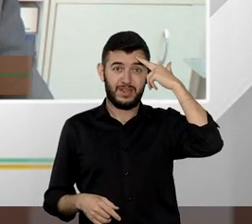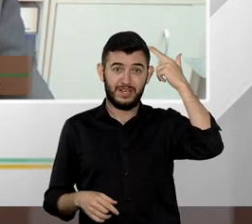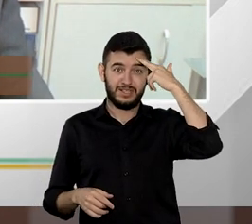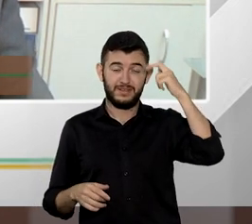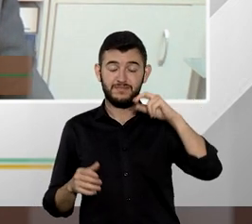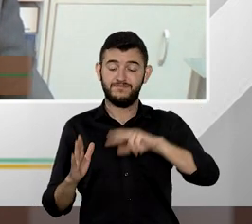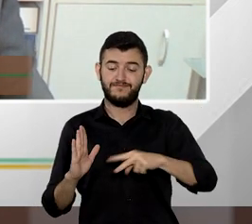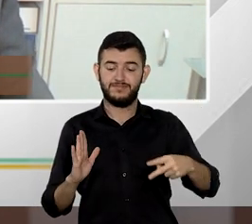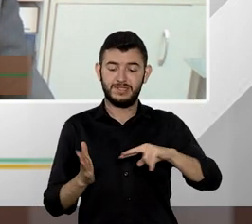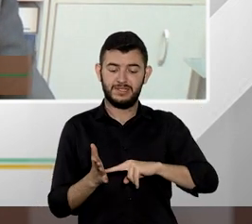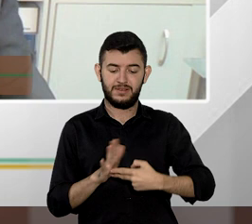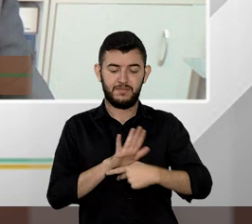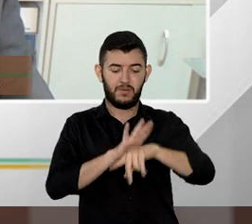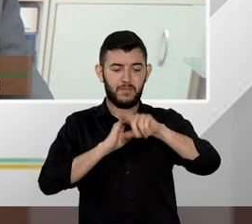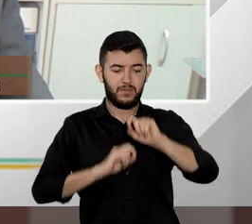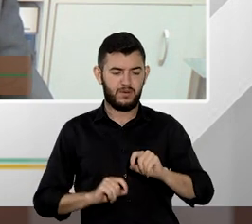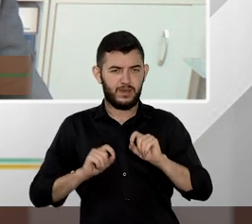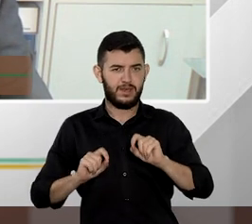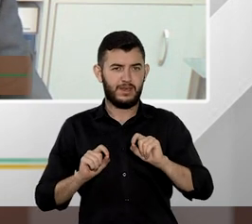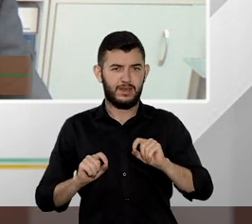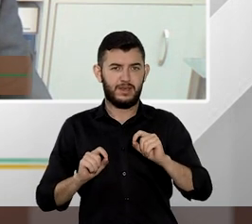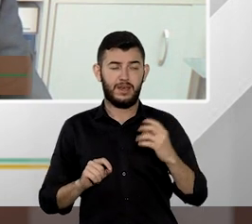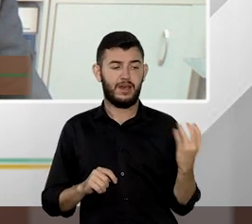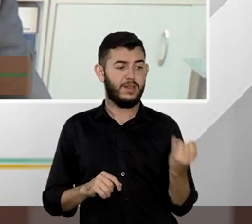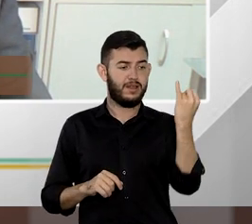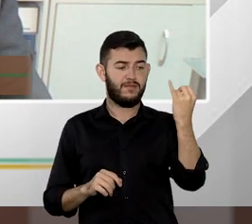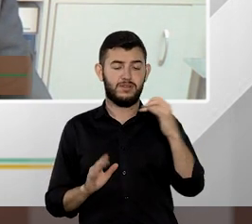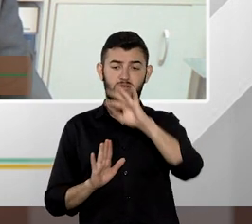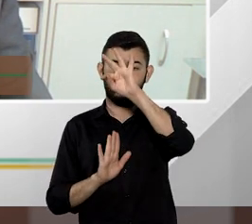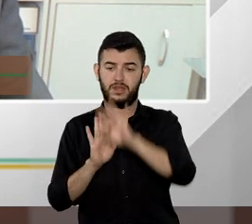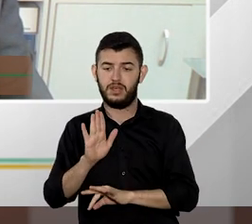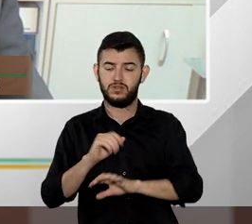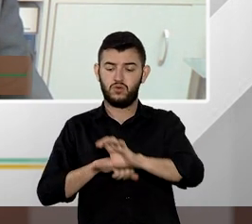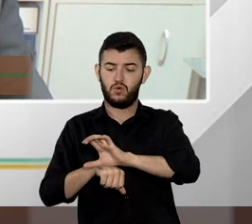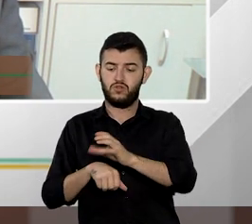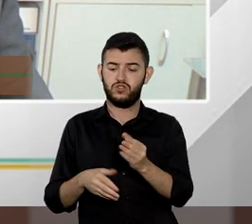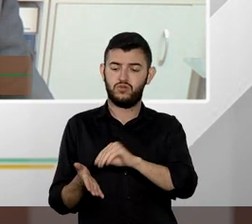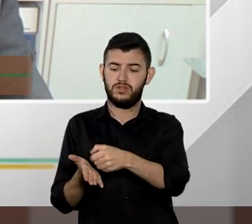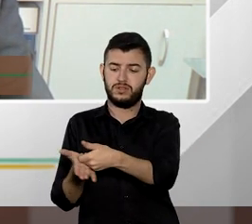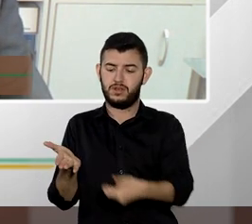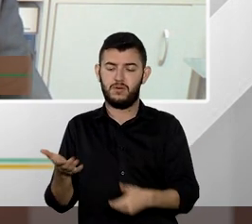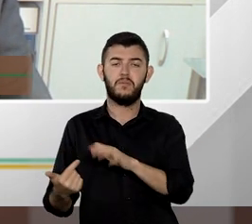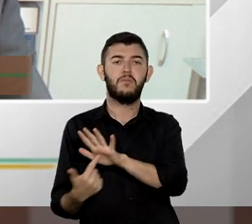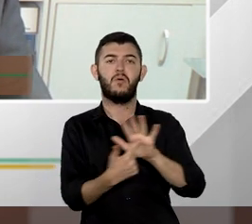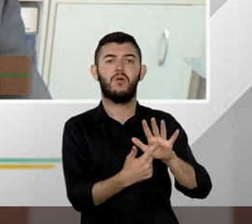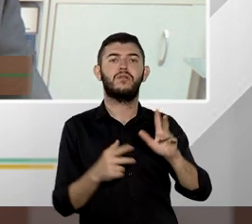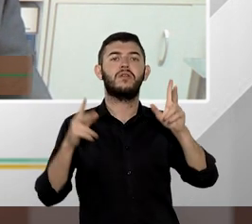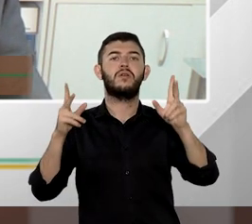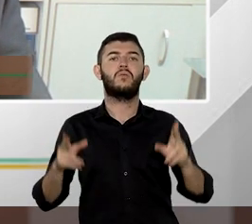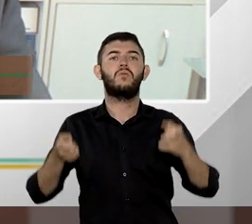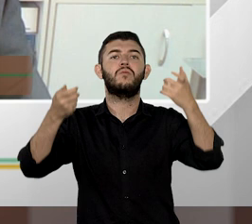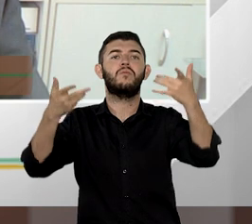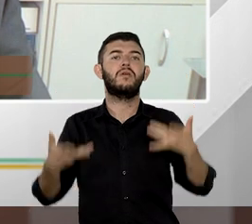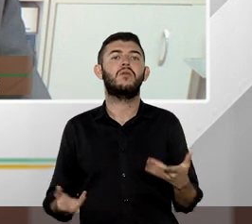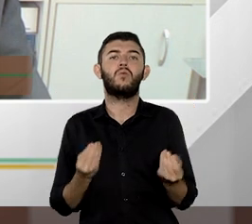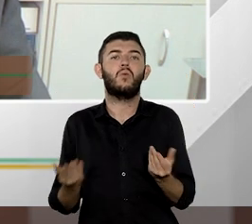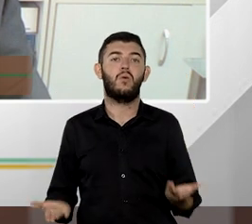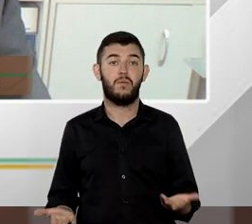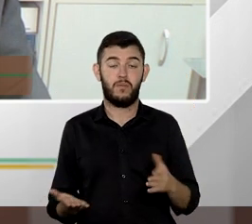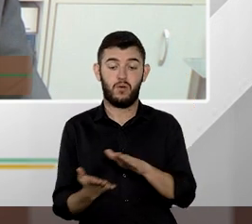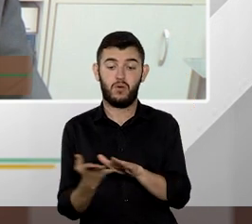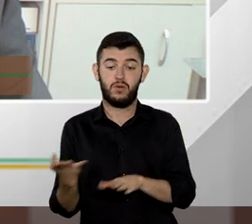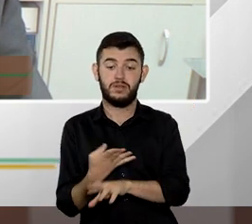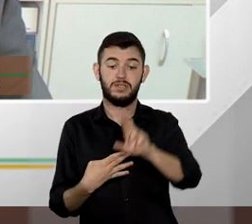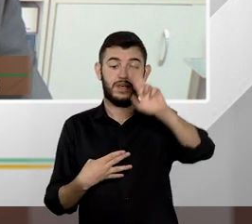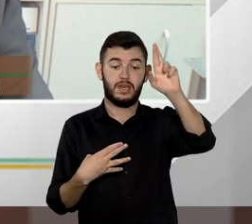de relevância que foi estabelecida pelo texto constitucional como aquela de que só os recursos